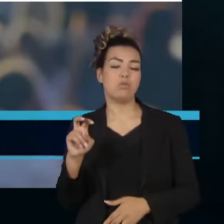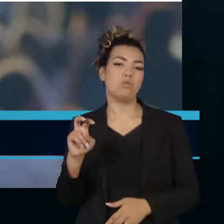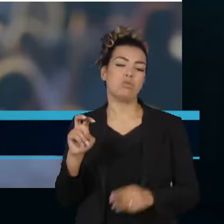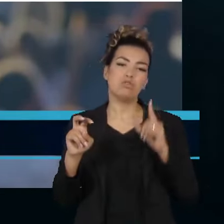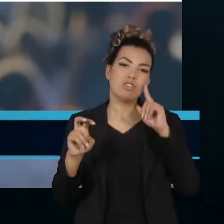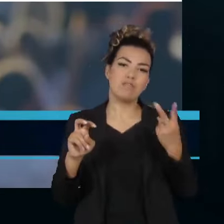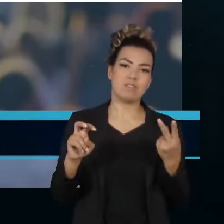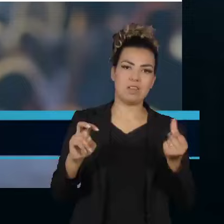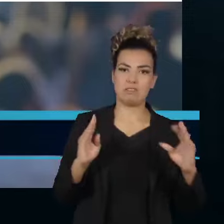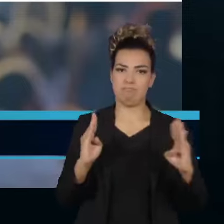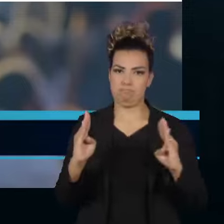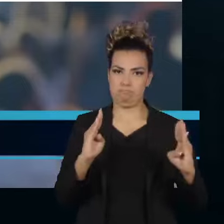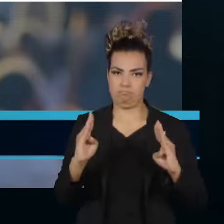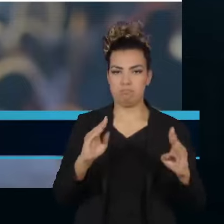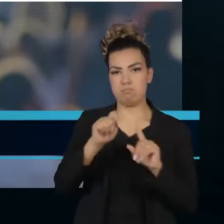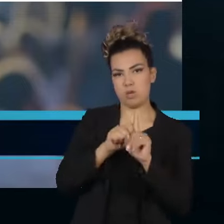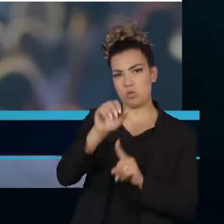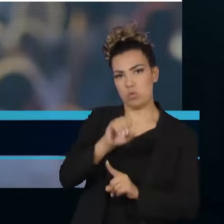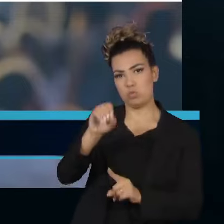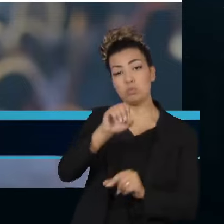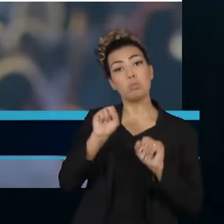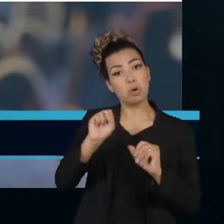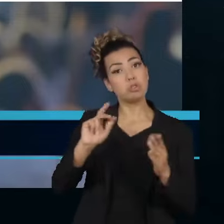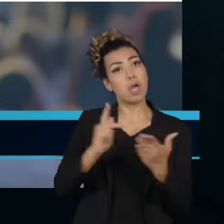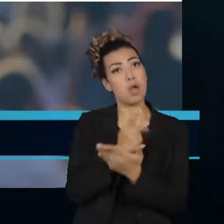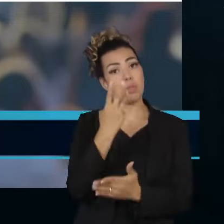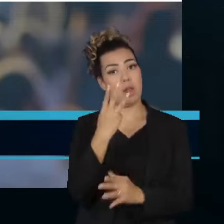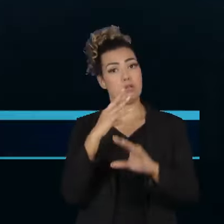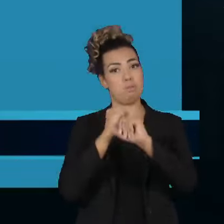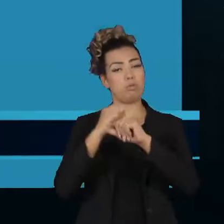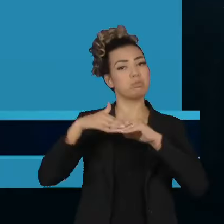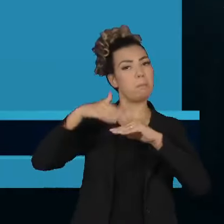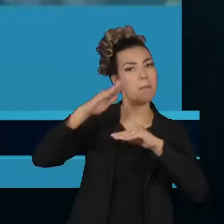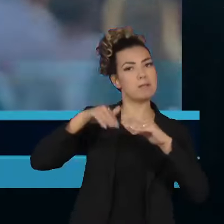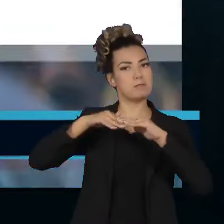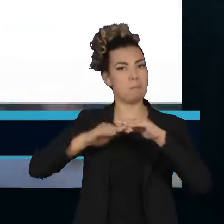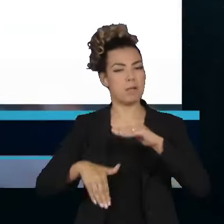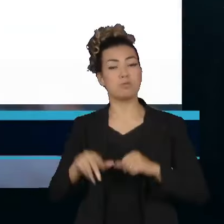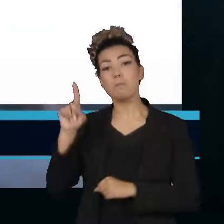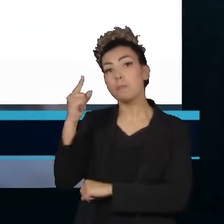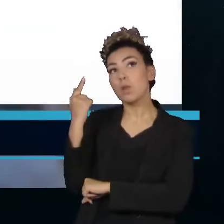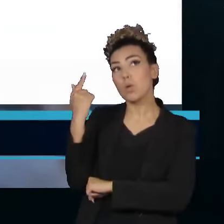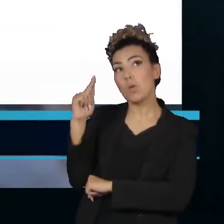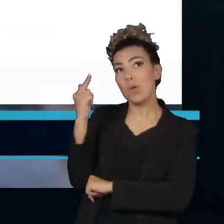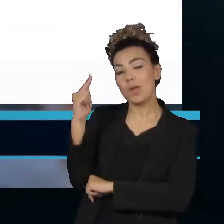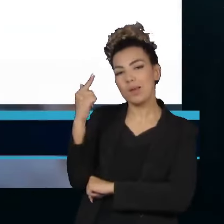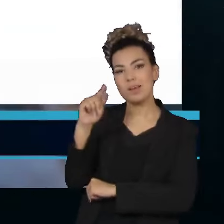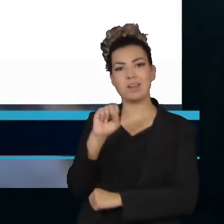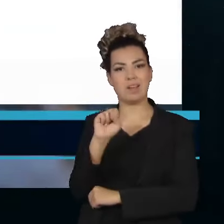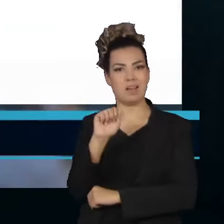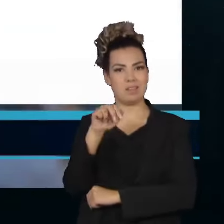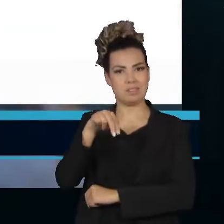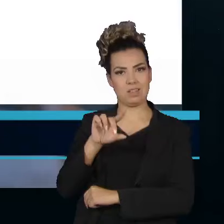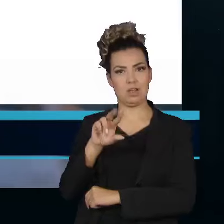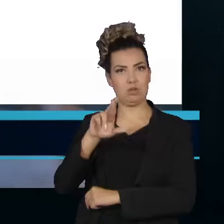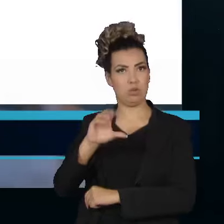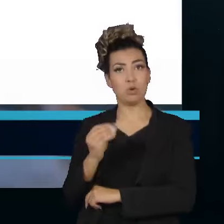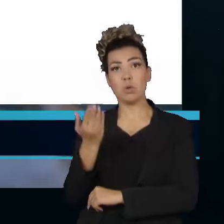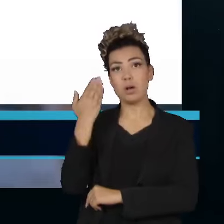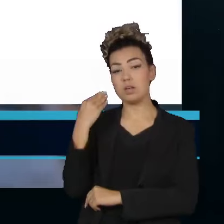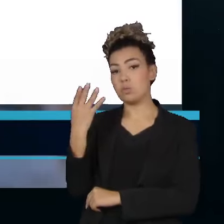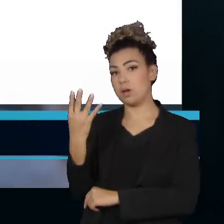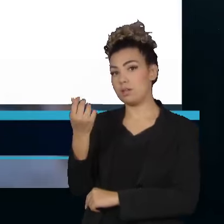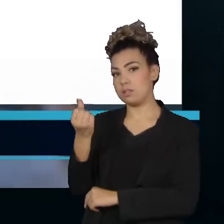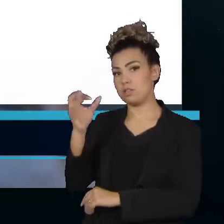E a margem de erro é de três pontos percentuais para mais ou para menos. Em Goiânia, Sandro Mabel, do União Brasil, oscilou de 46